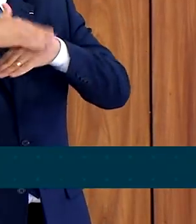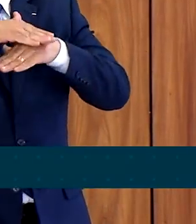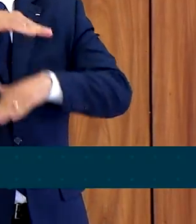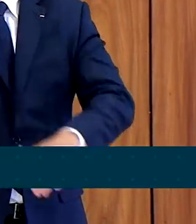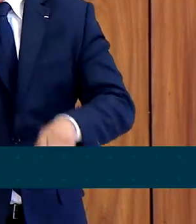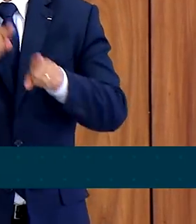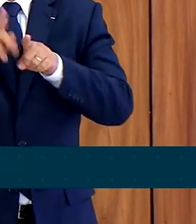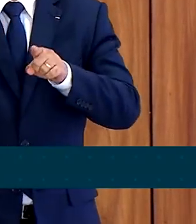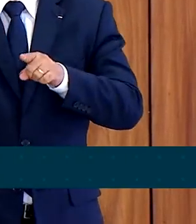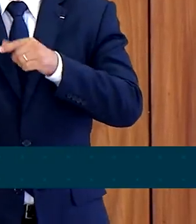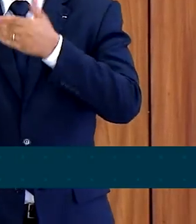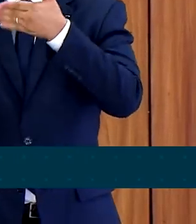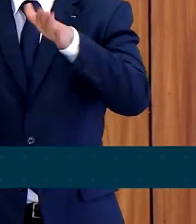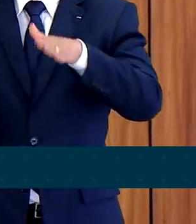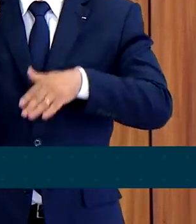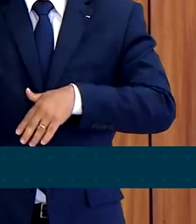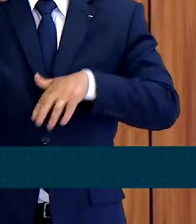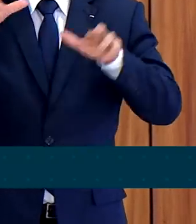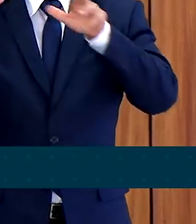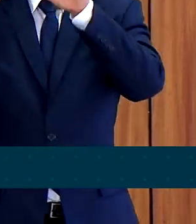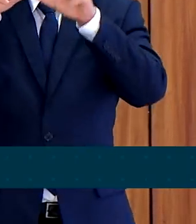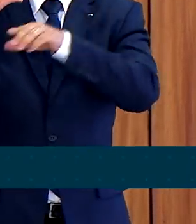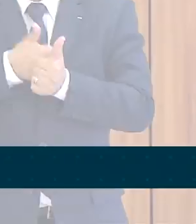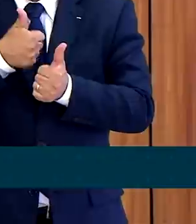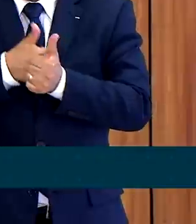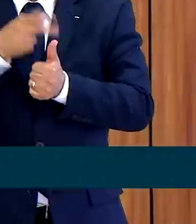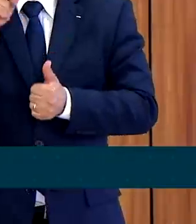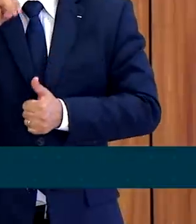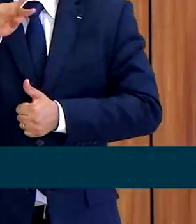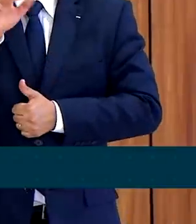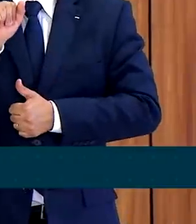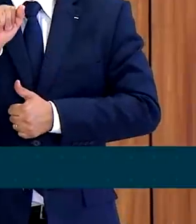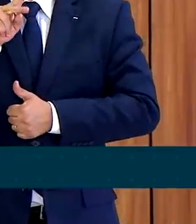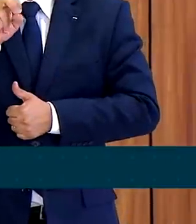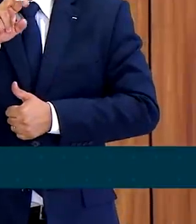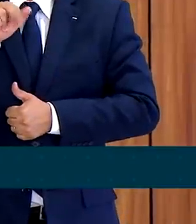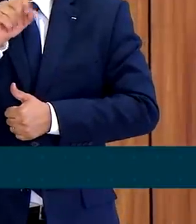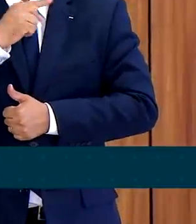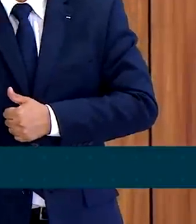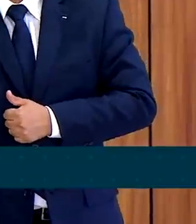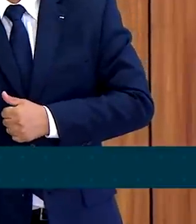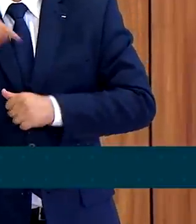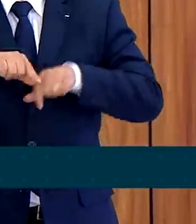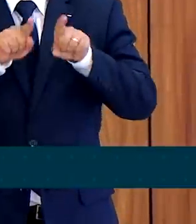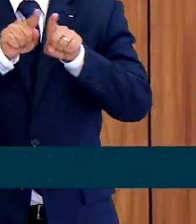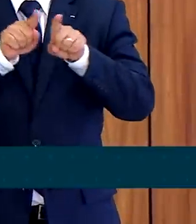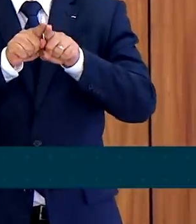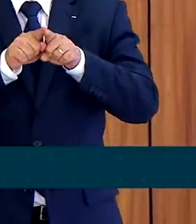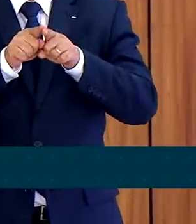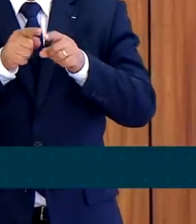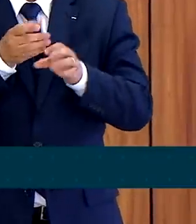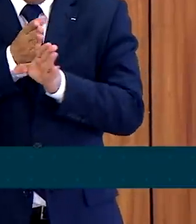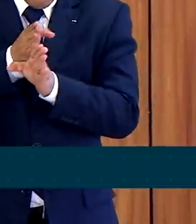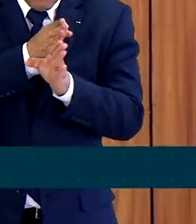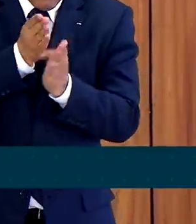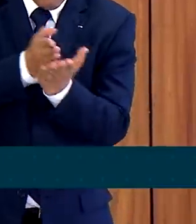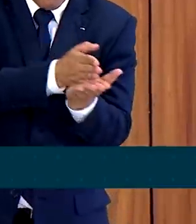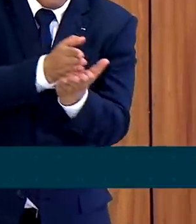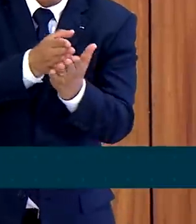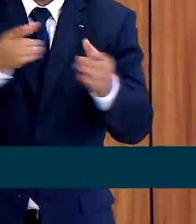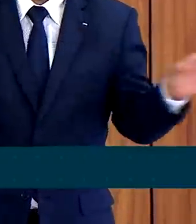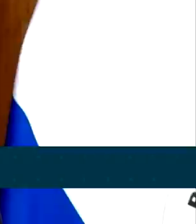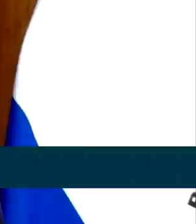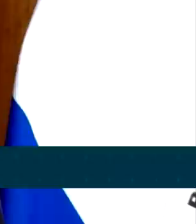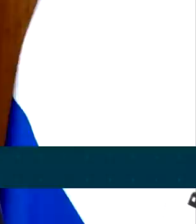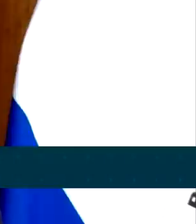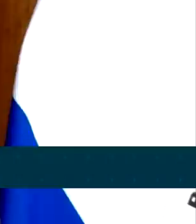Inauguramos há pouco mais um radar lá em Ponta Porã, que basicamente toda a nossa fronteira está blindada com esse